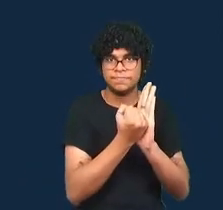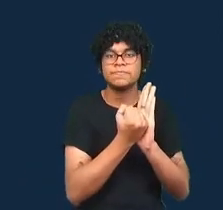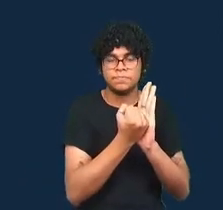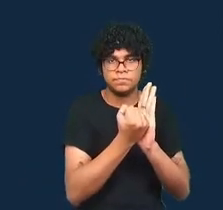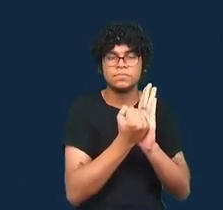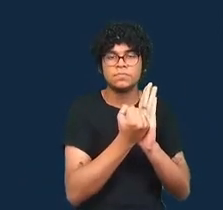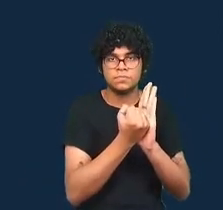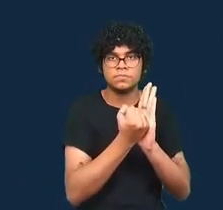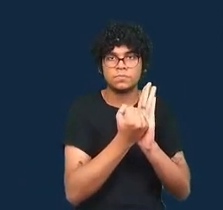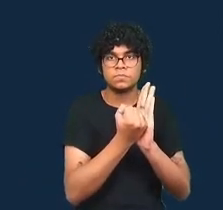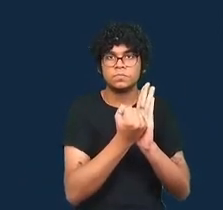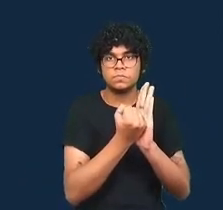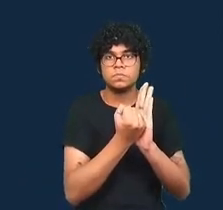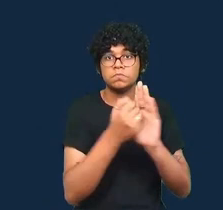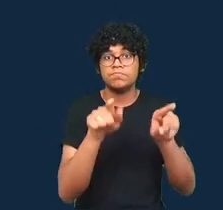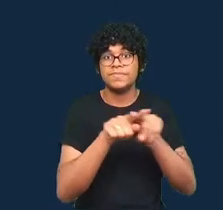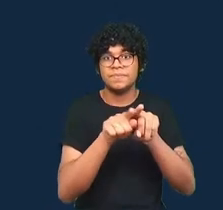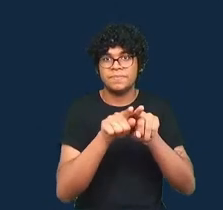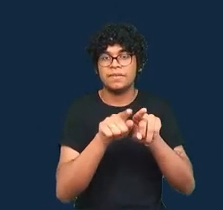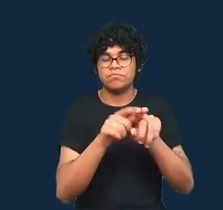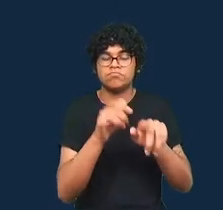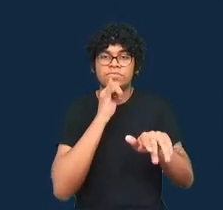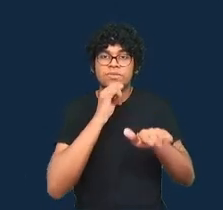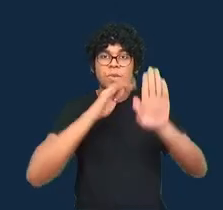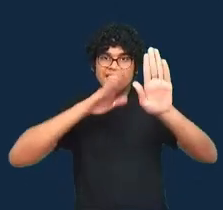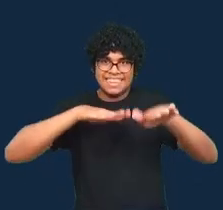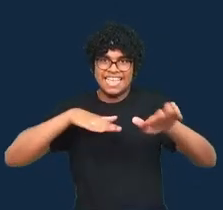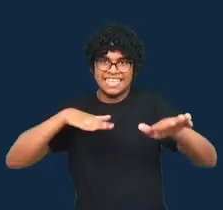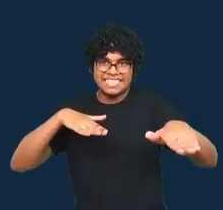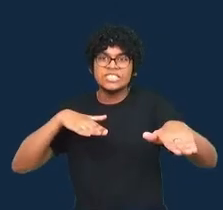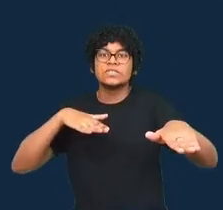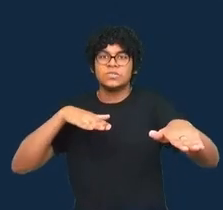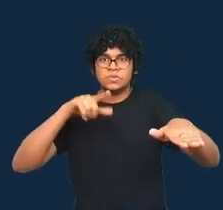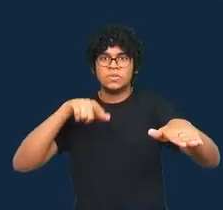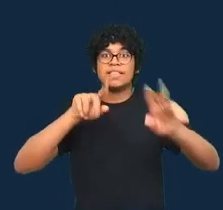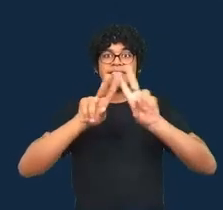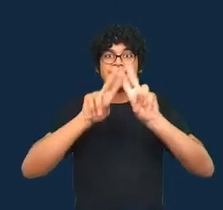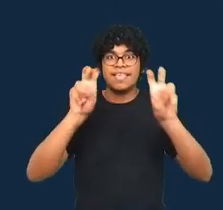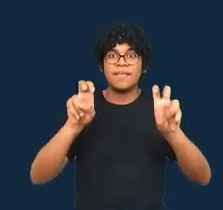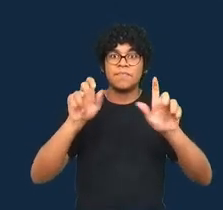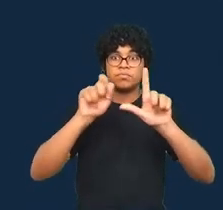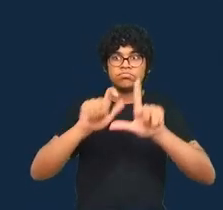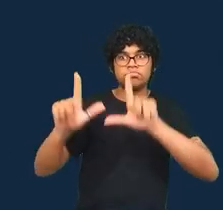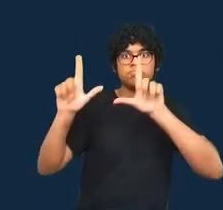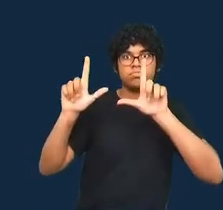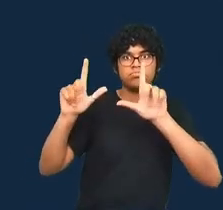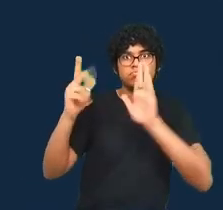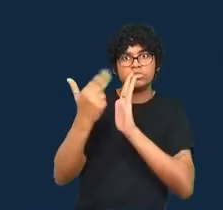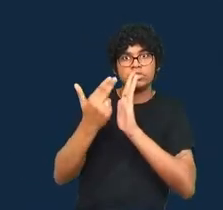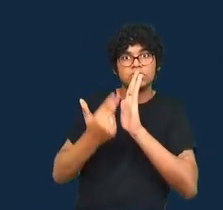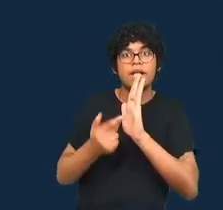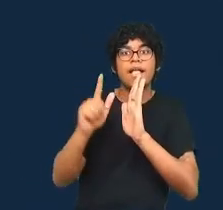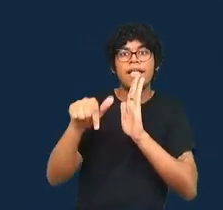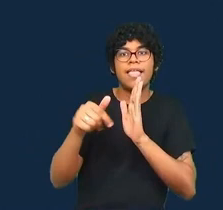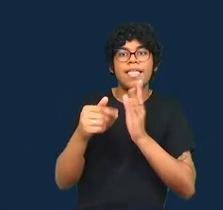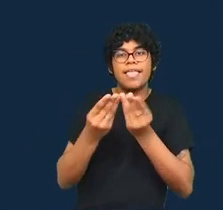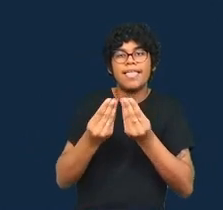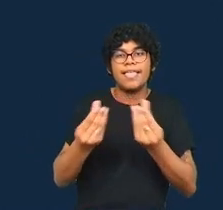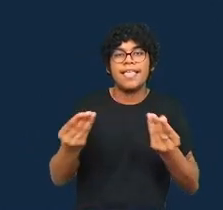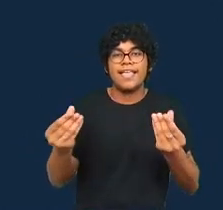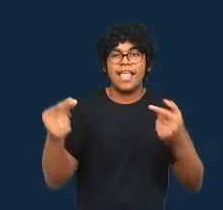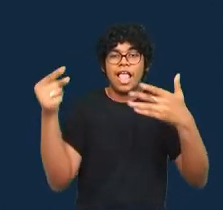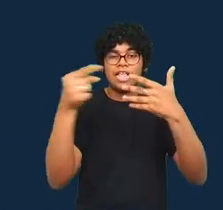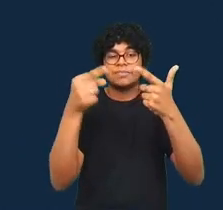fala sobre trânsito aqui ele suaviza aspectos ruins e oferece uma